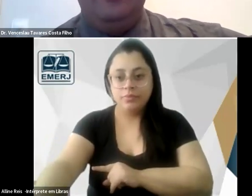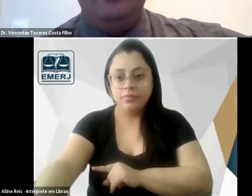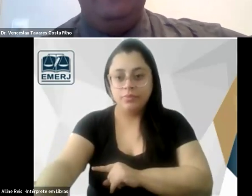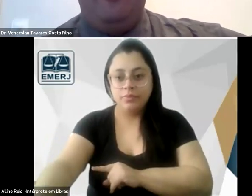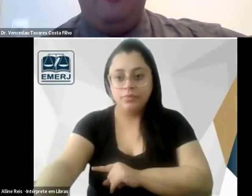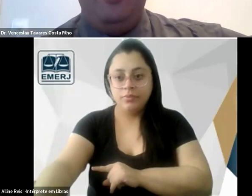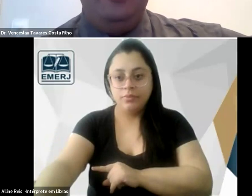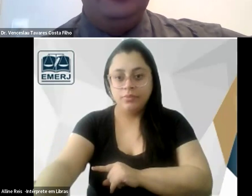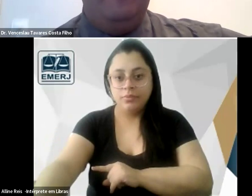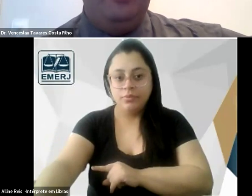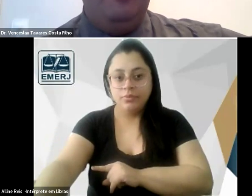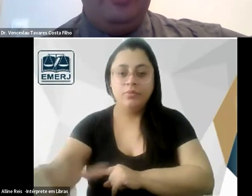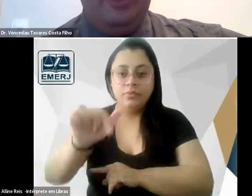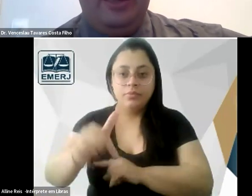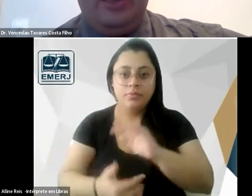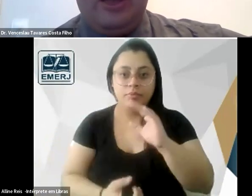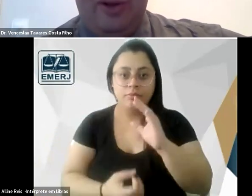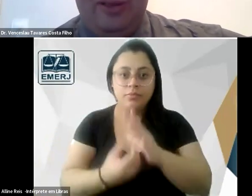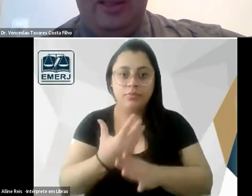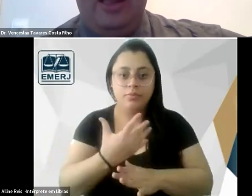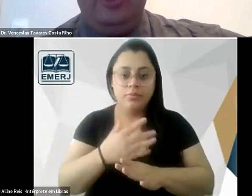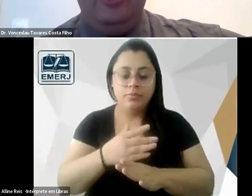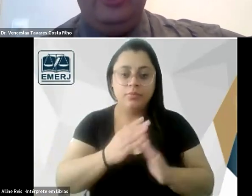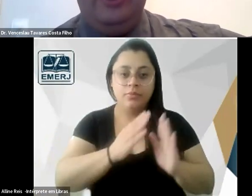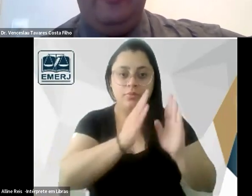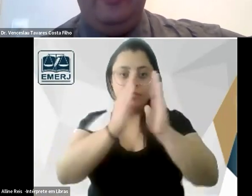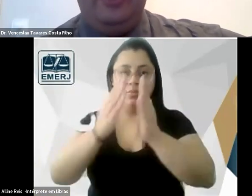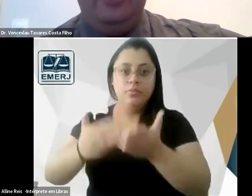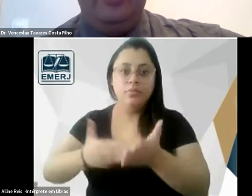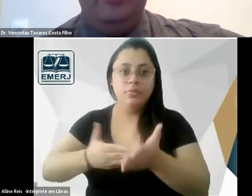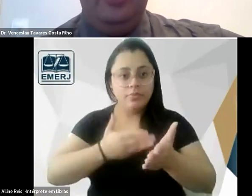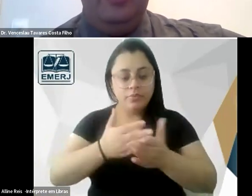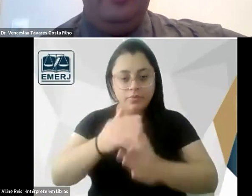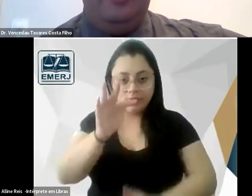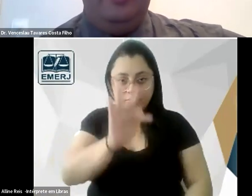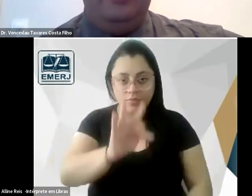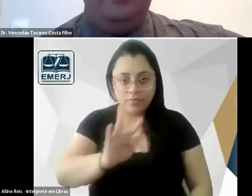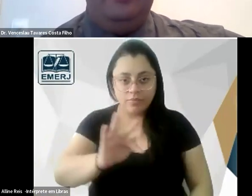que vai se formar o primeiro acervo da biblioteca aqui da nossa faculdade de direito do Recife então